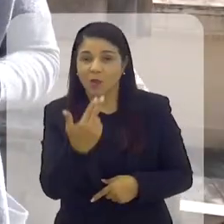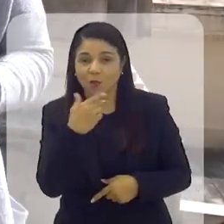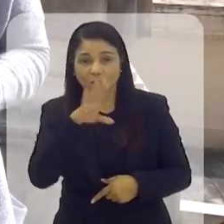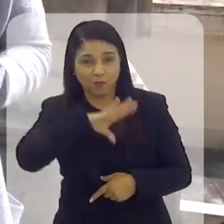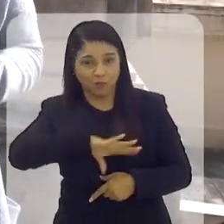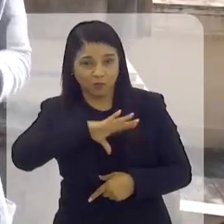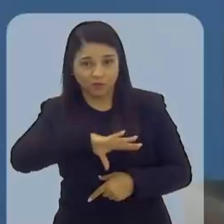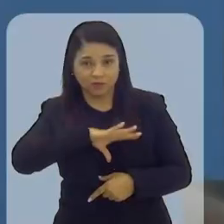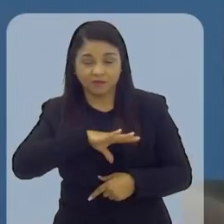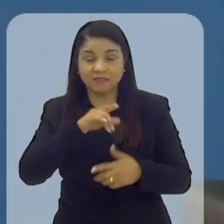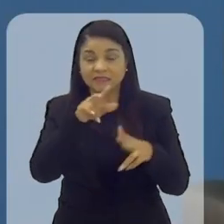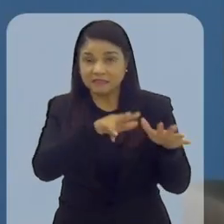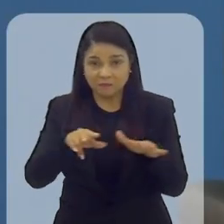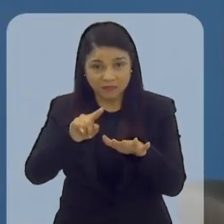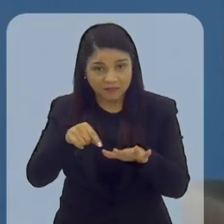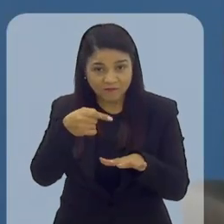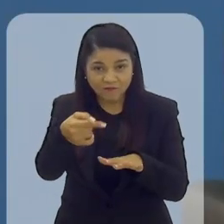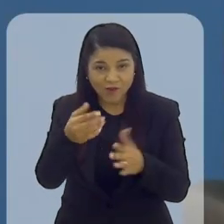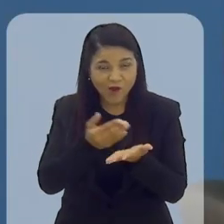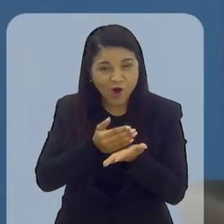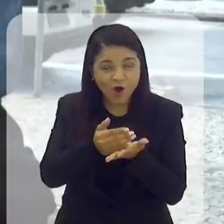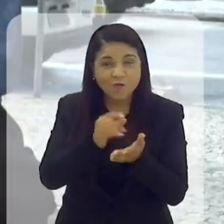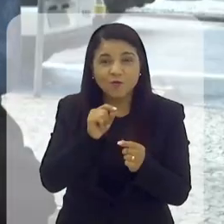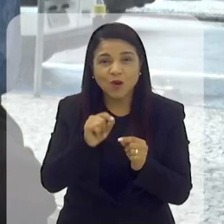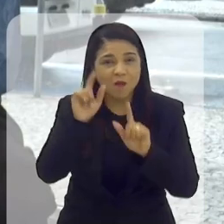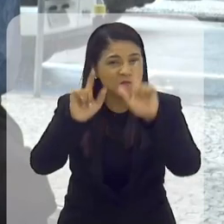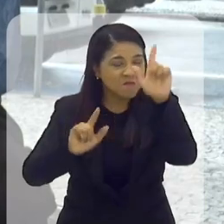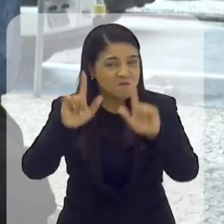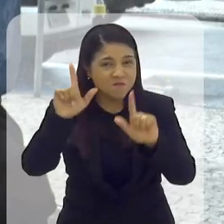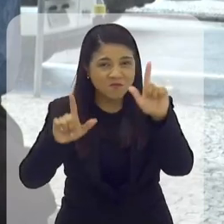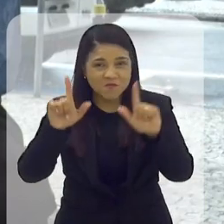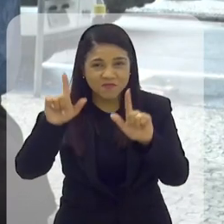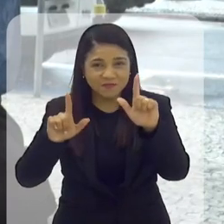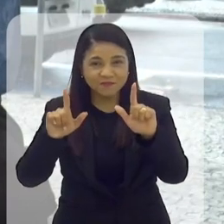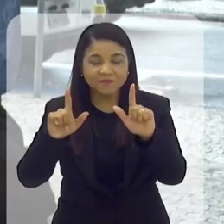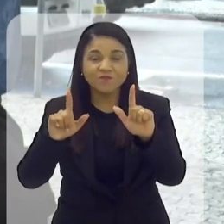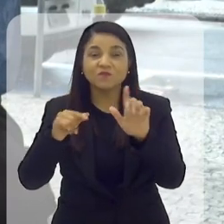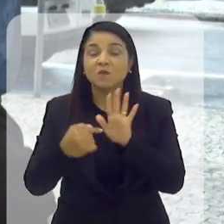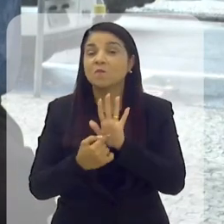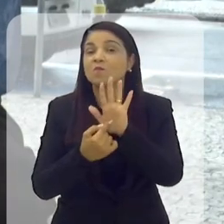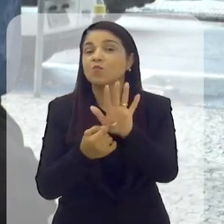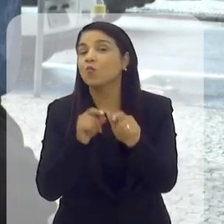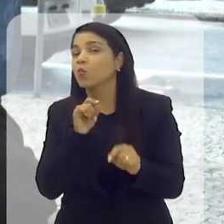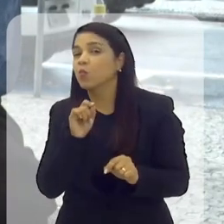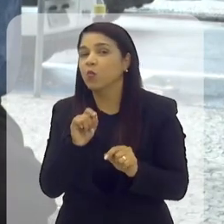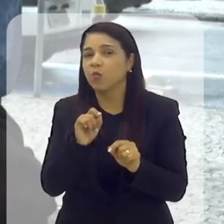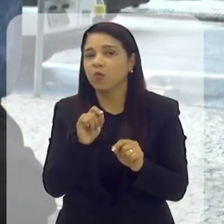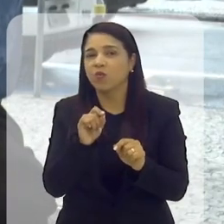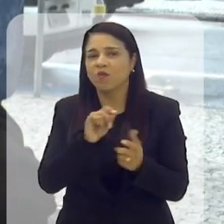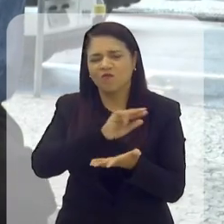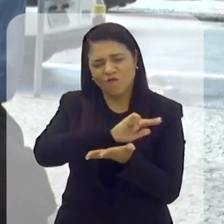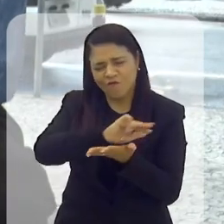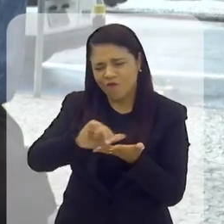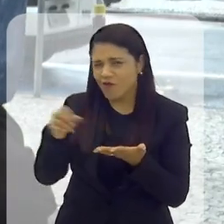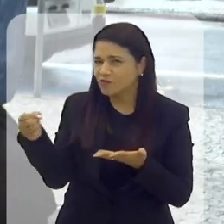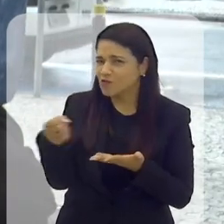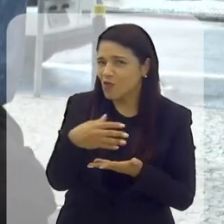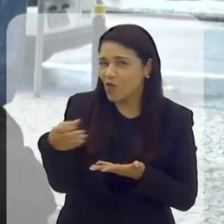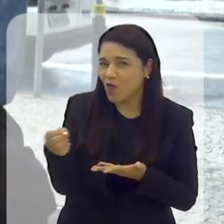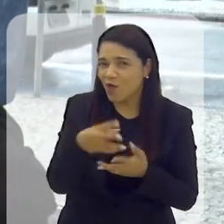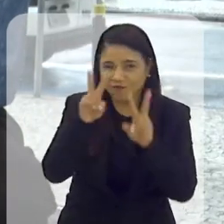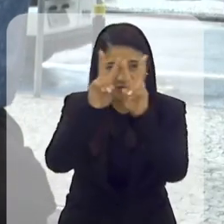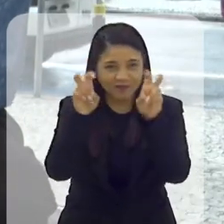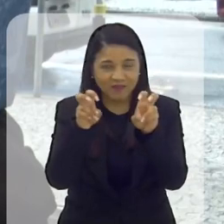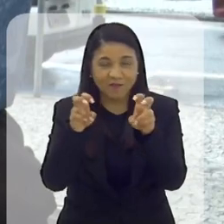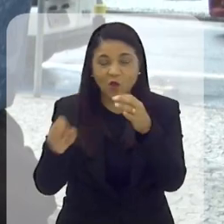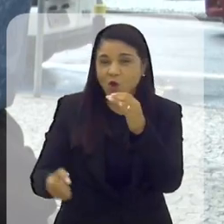e curiosidades sobre a língua portuguesa. A partir da semana que vem, começamos a nossa programação, já trazendo para vocês